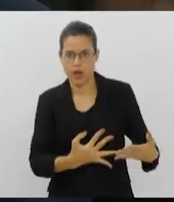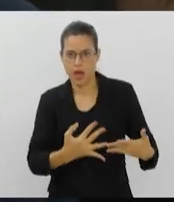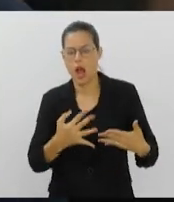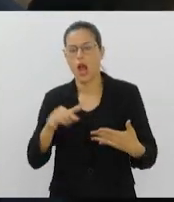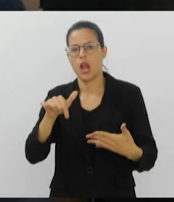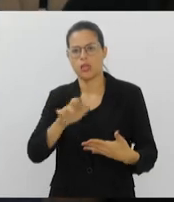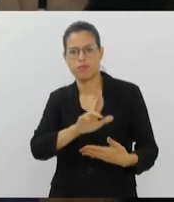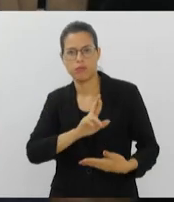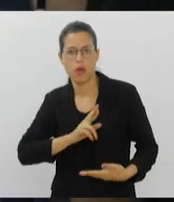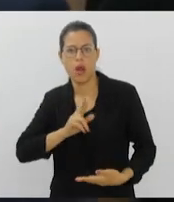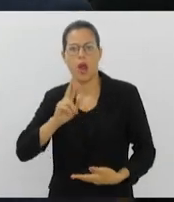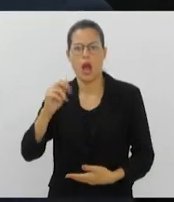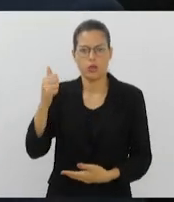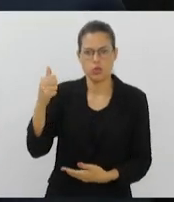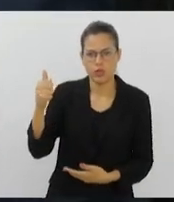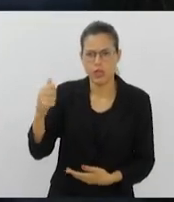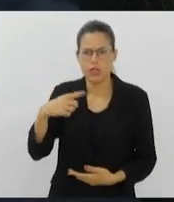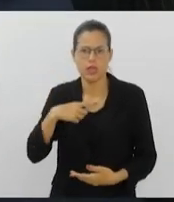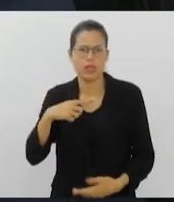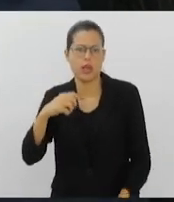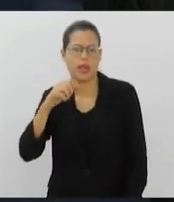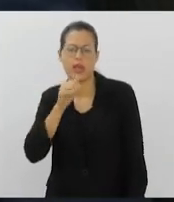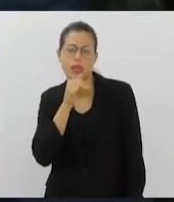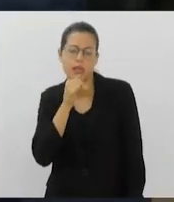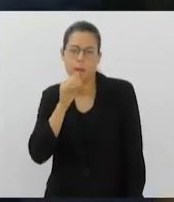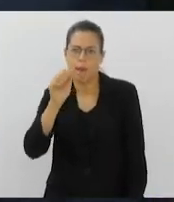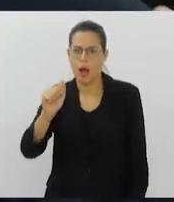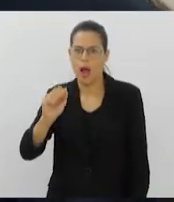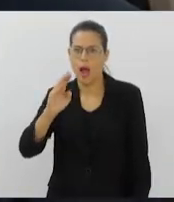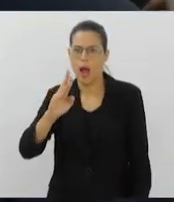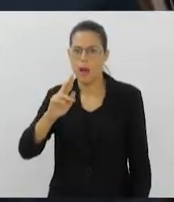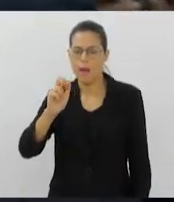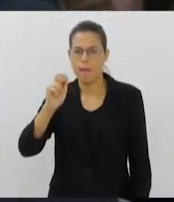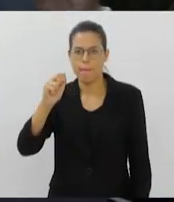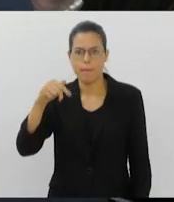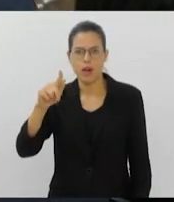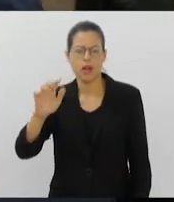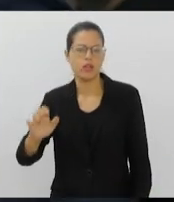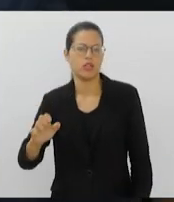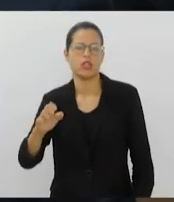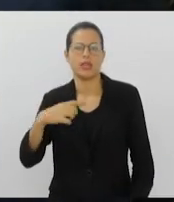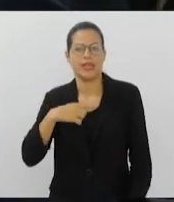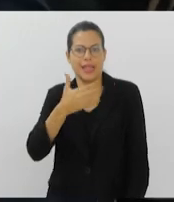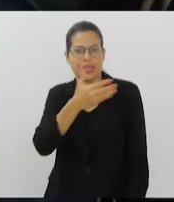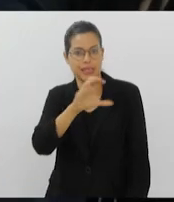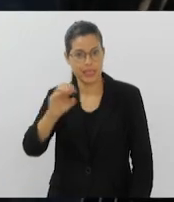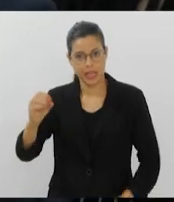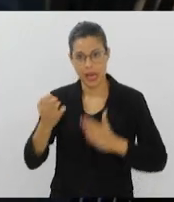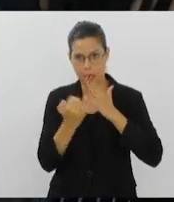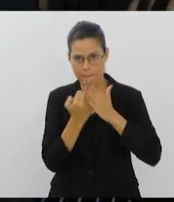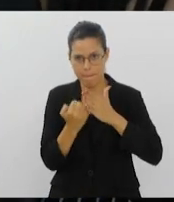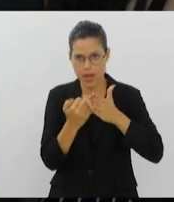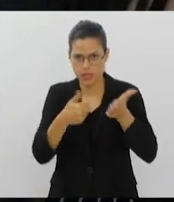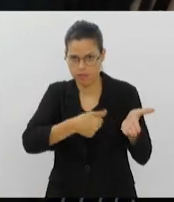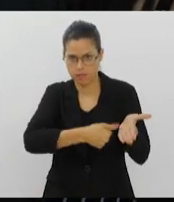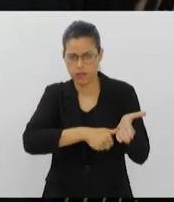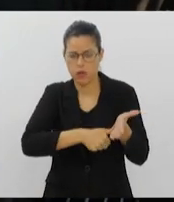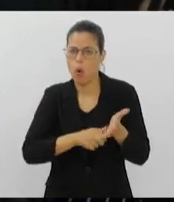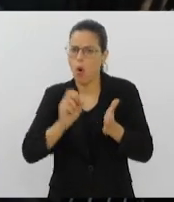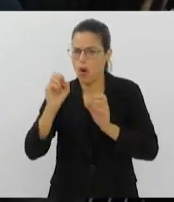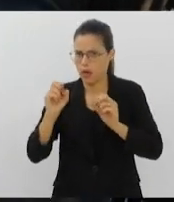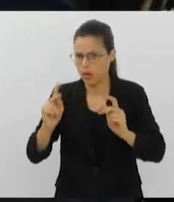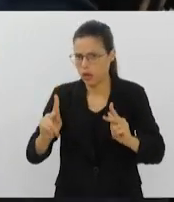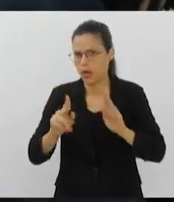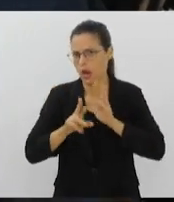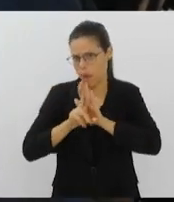a Abranges, tem lá 100 planos de saúde embaixo. A Fena Saúde tem mais X. Tá bom. Então, eles representam vocês.